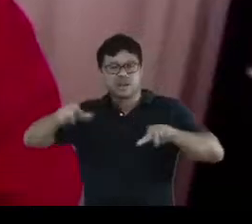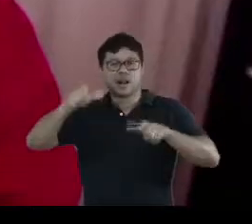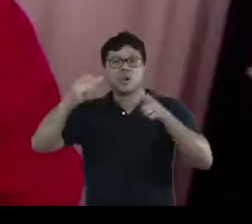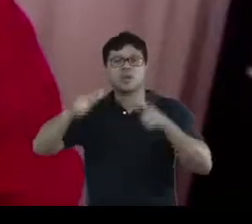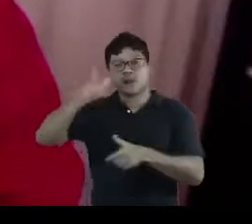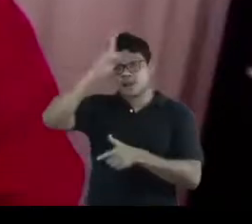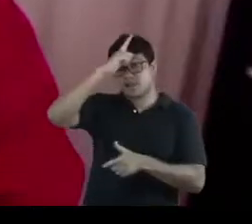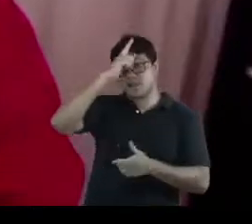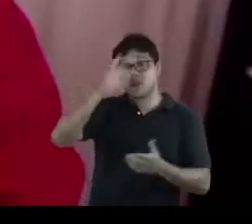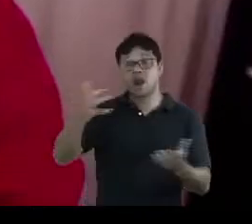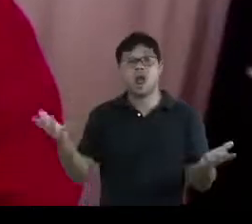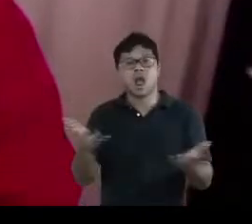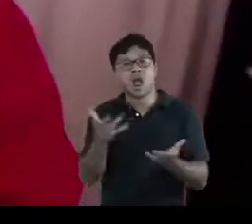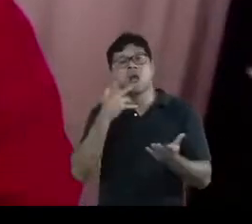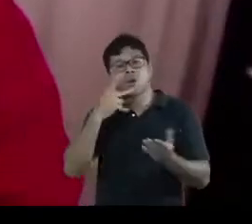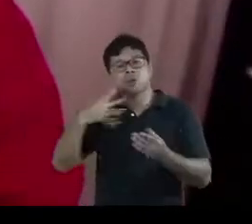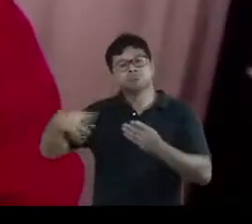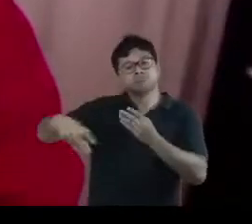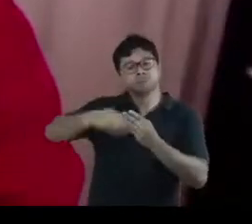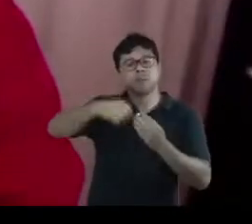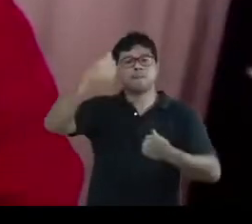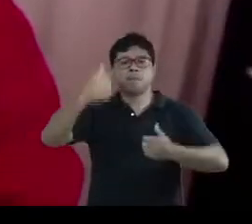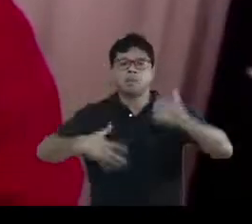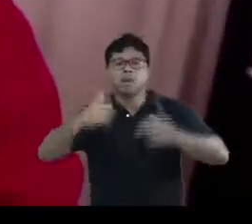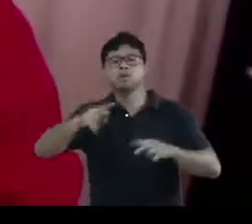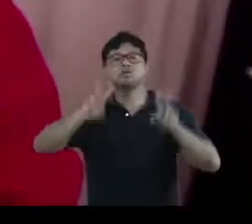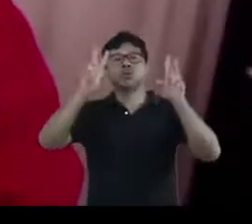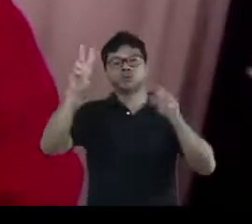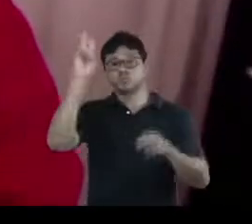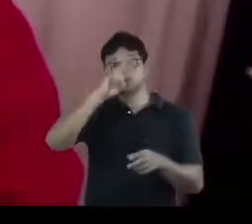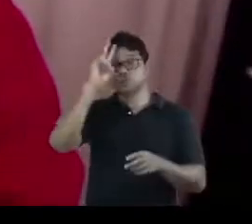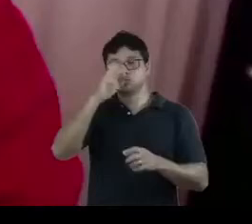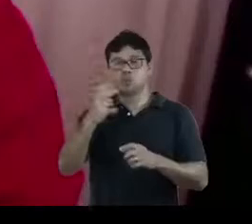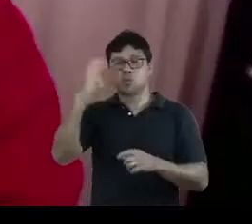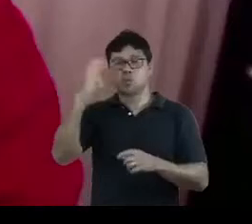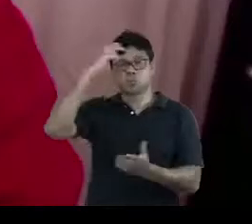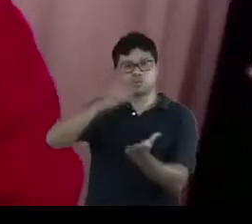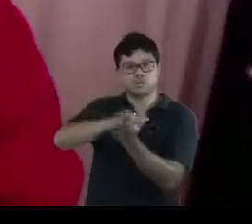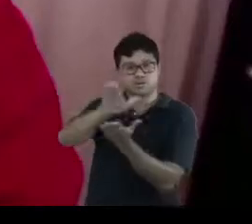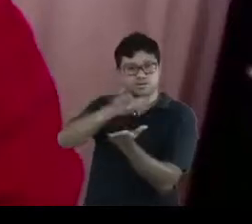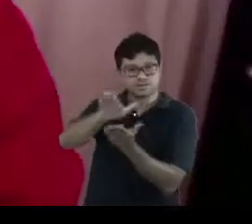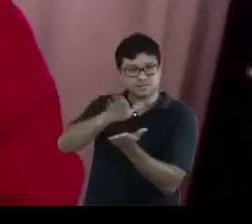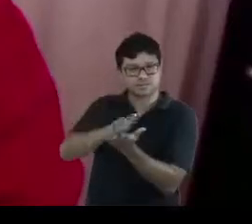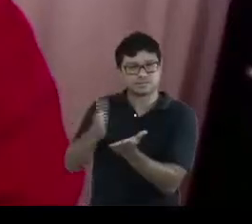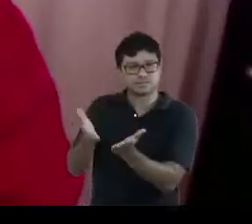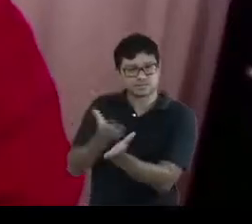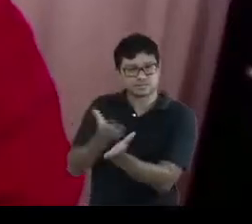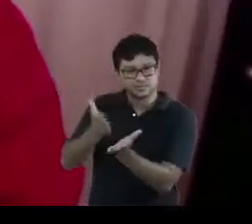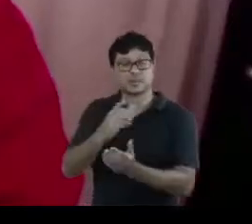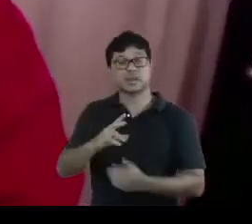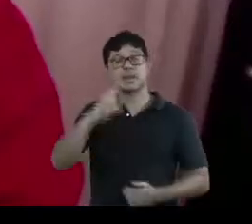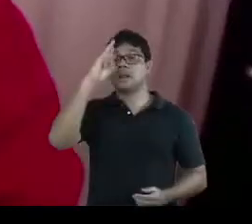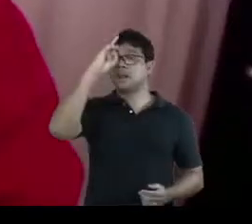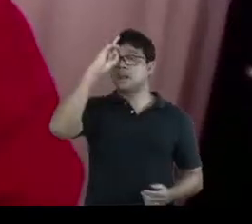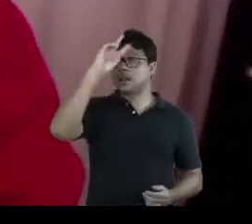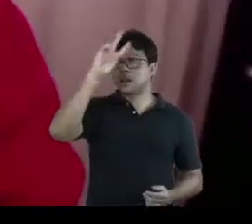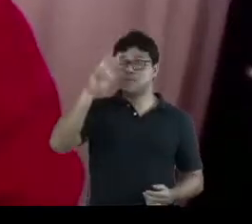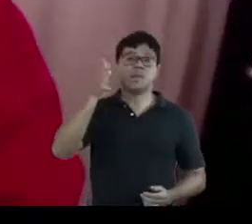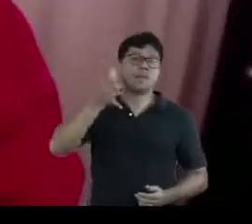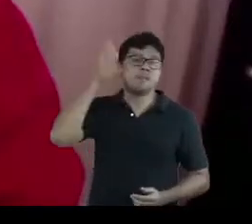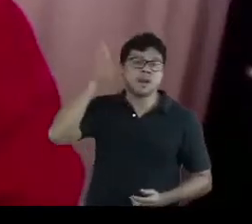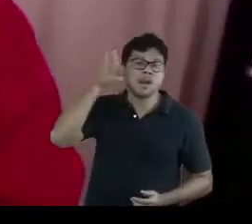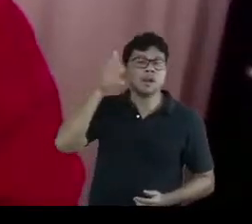e agora poderá complementar a sua fala sobre a história da cultura impressa. Lembrando a todos que essas